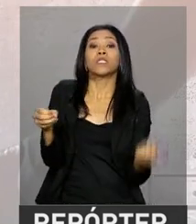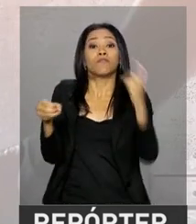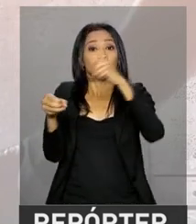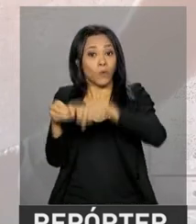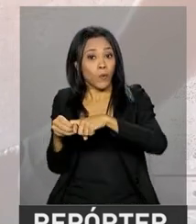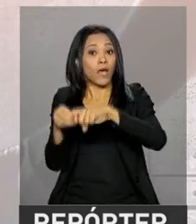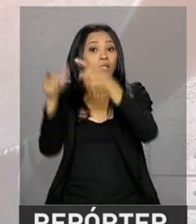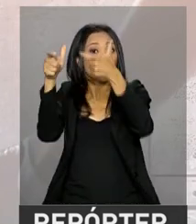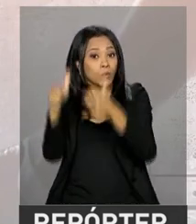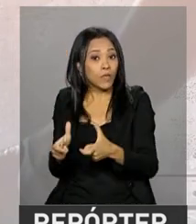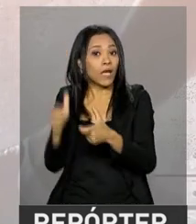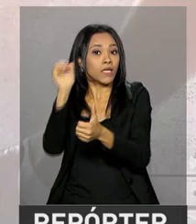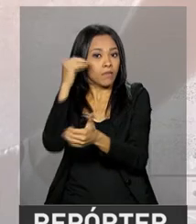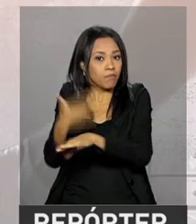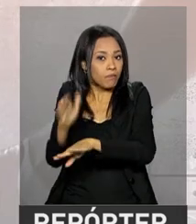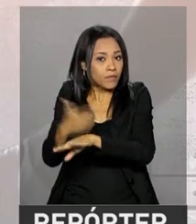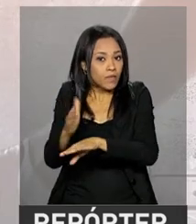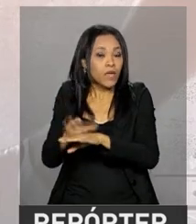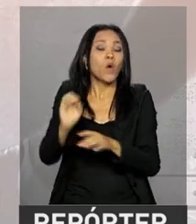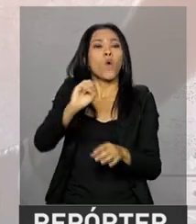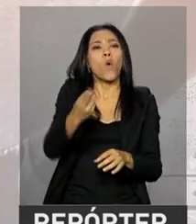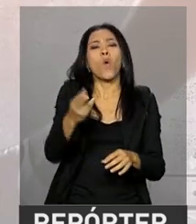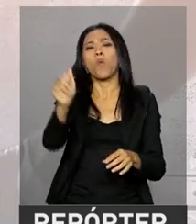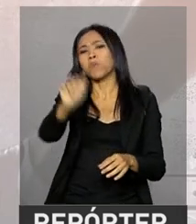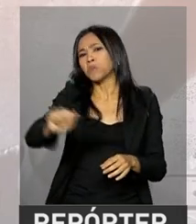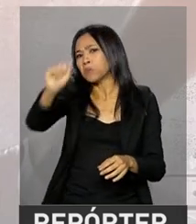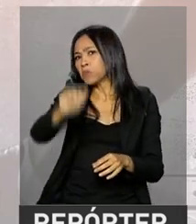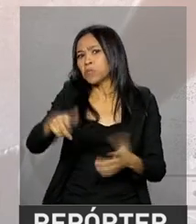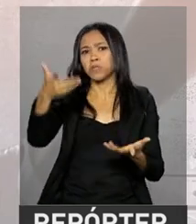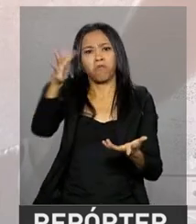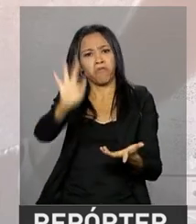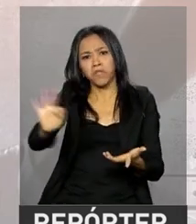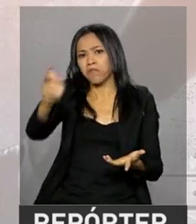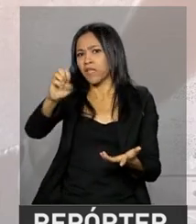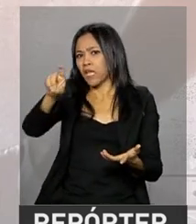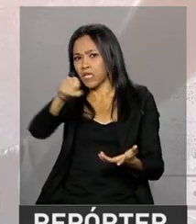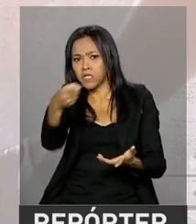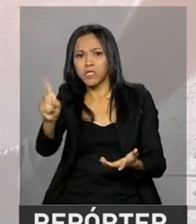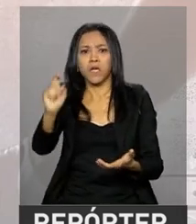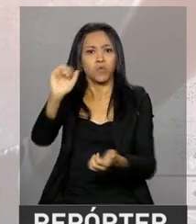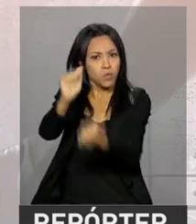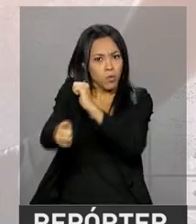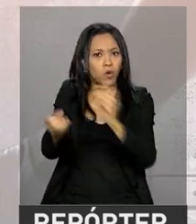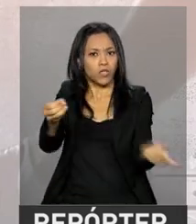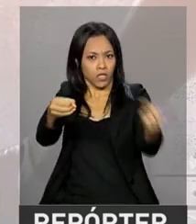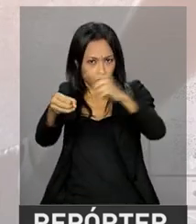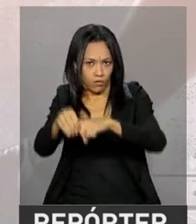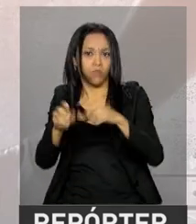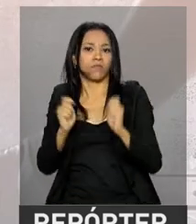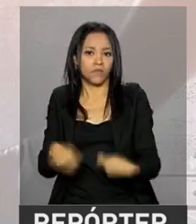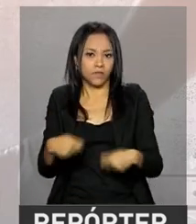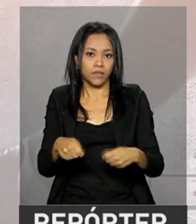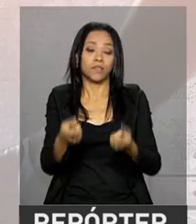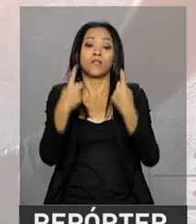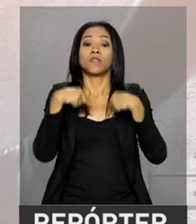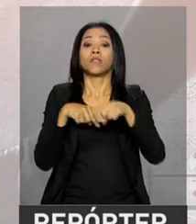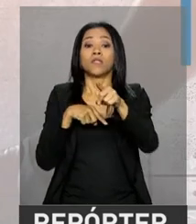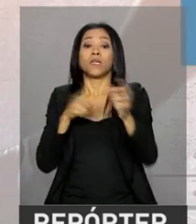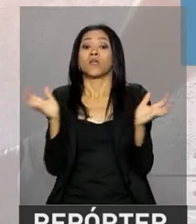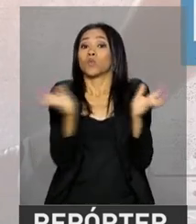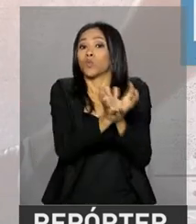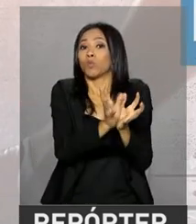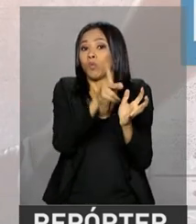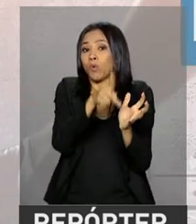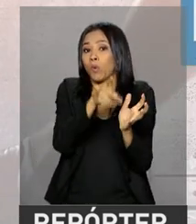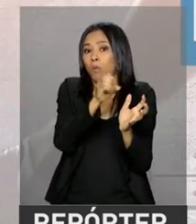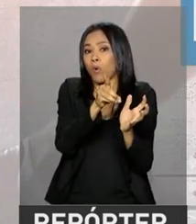prática esportiva ou alguma entidade nacional de administração do desporto. Os atletas da modalidade Pódio